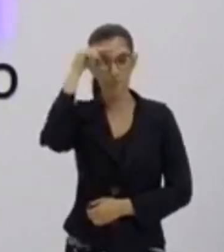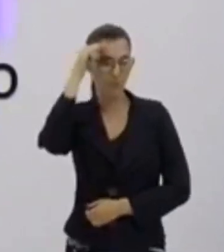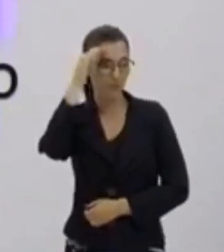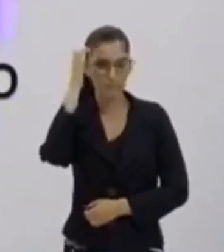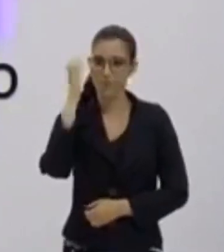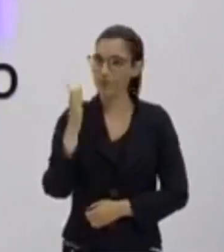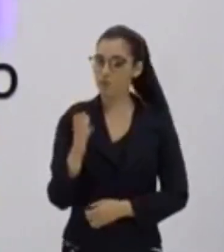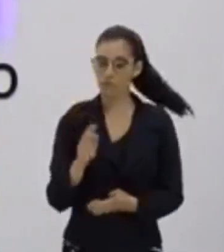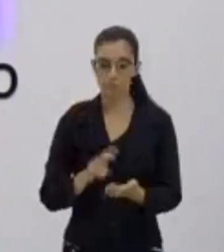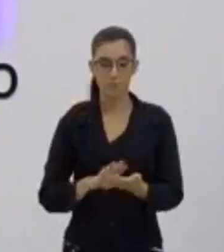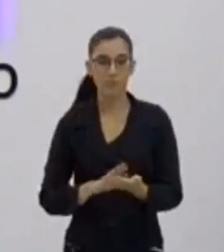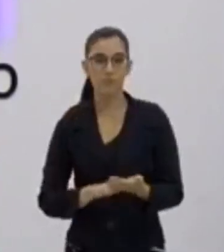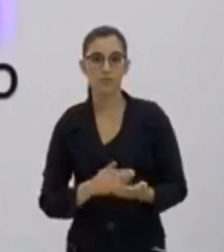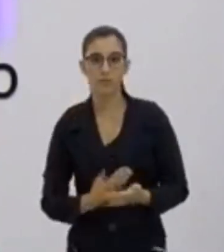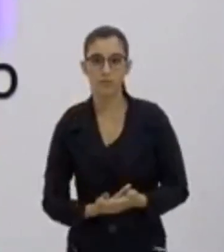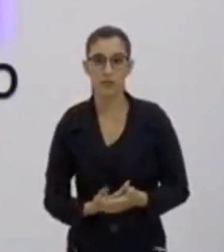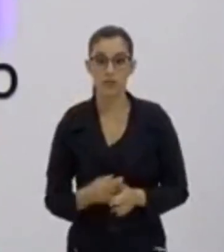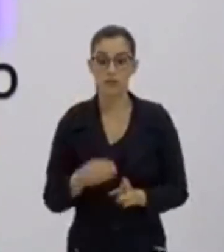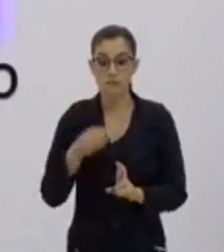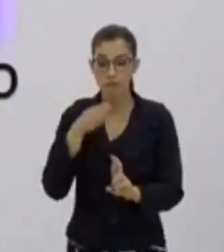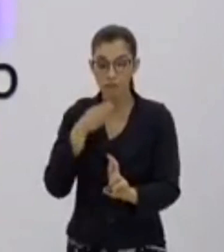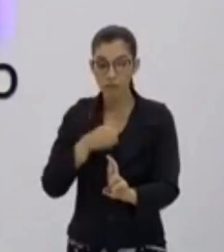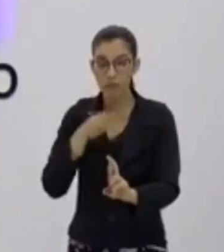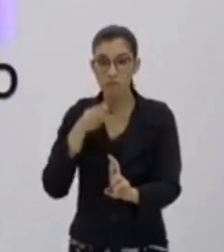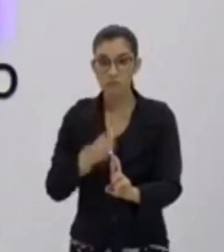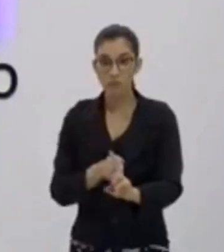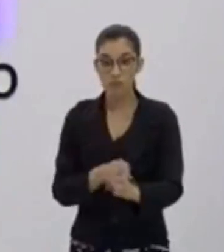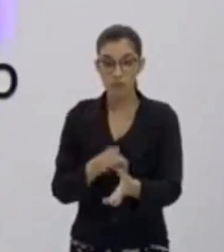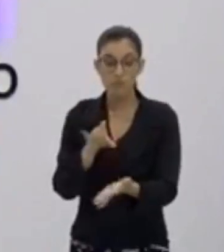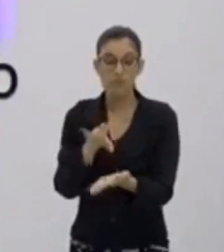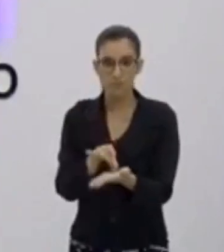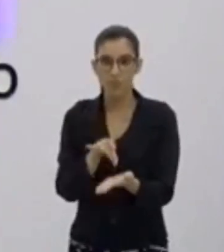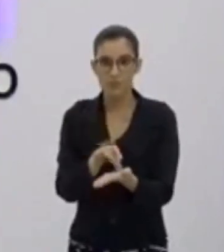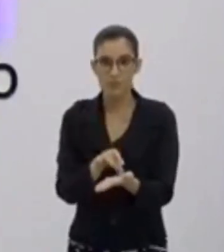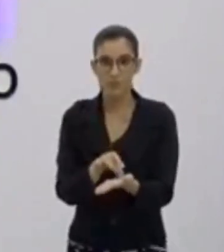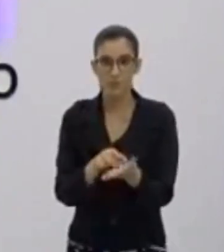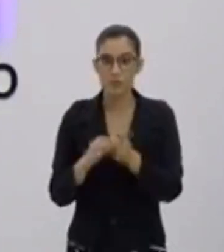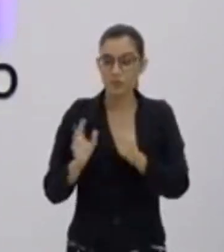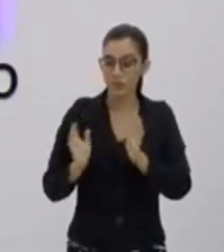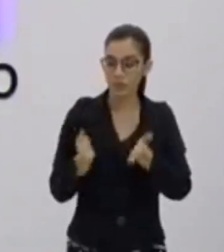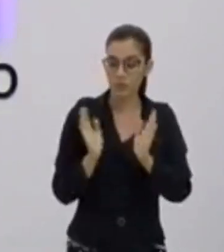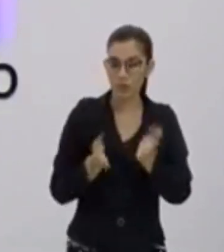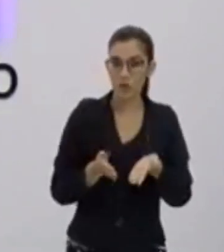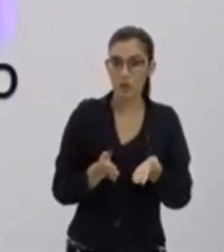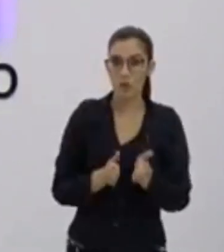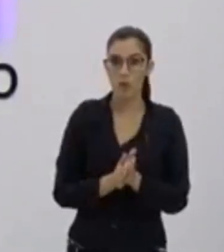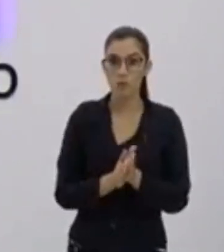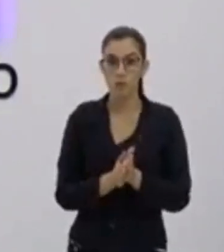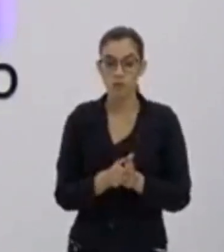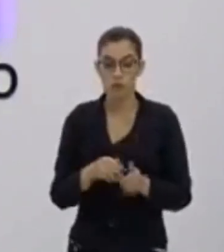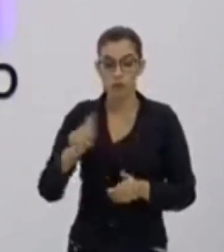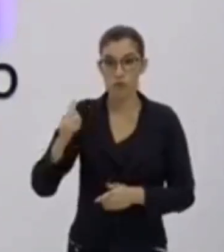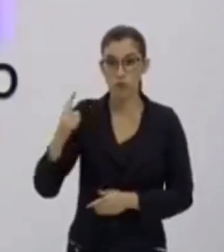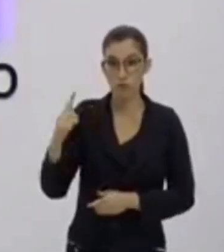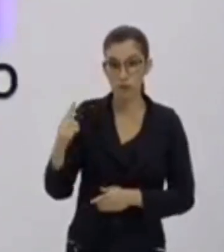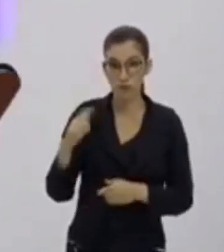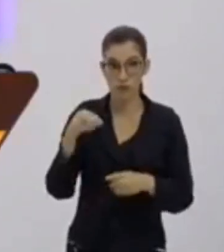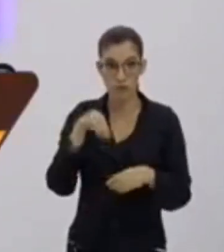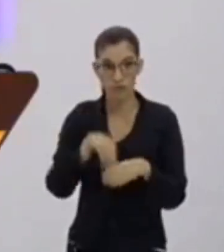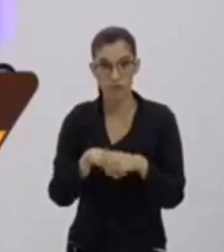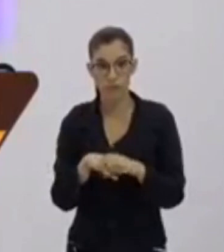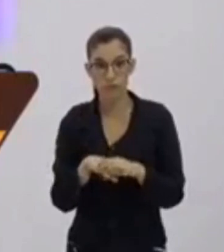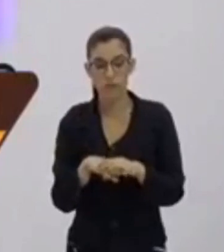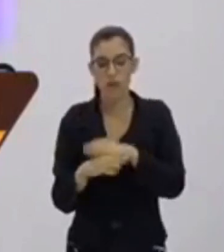mapa vai representar uma dada realidade. Hoje na geografia nós trabalhamos com a chamada cartografia social.